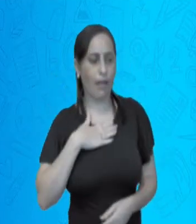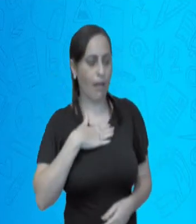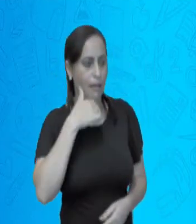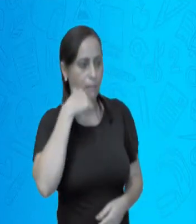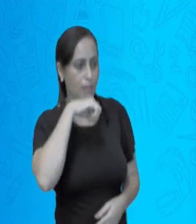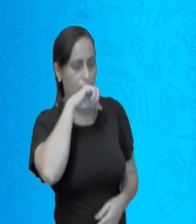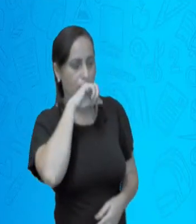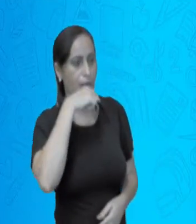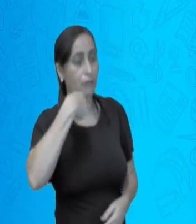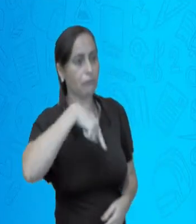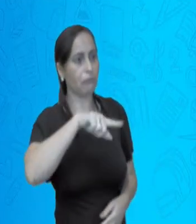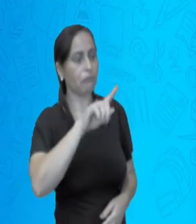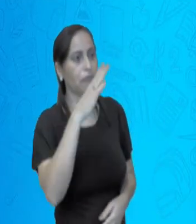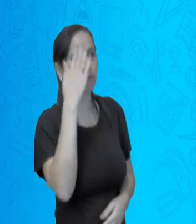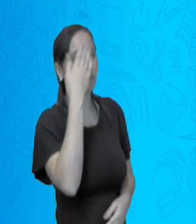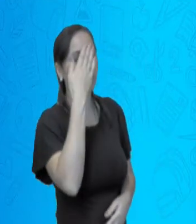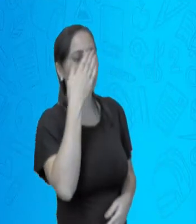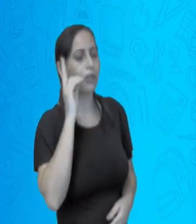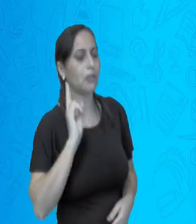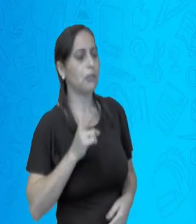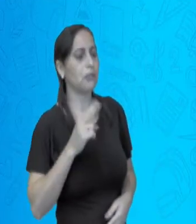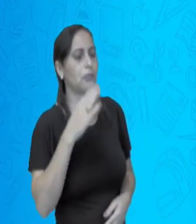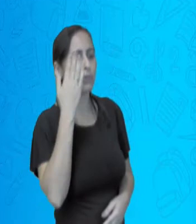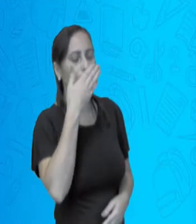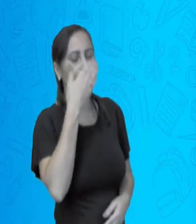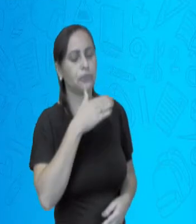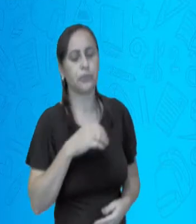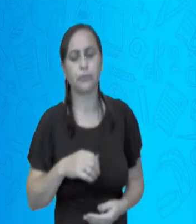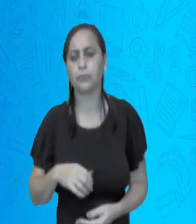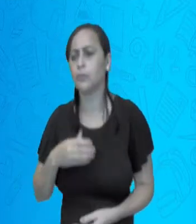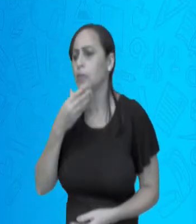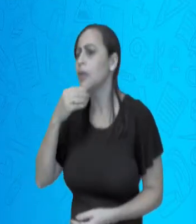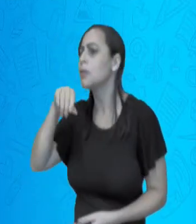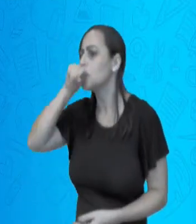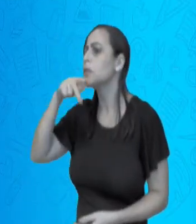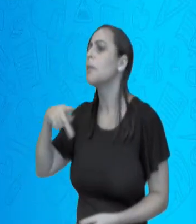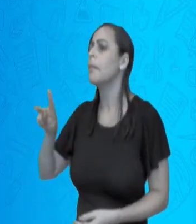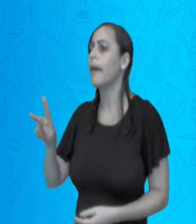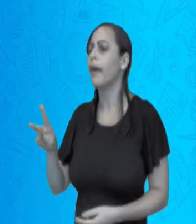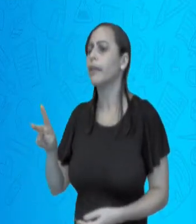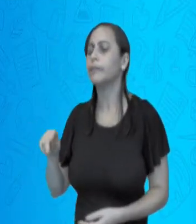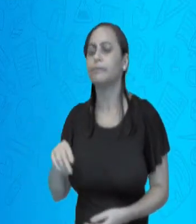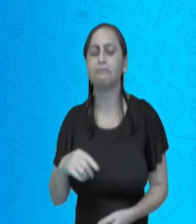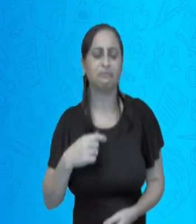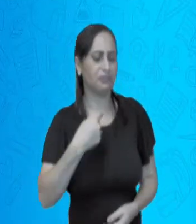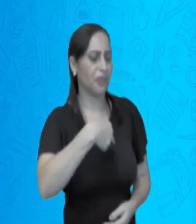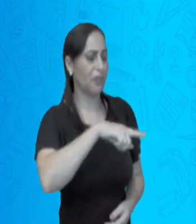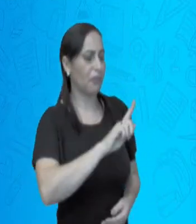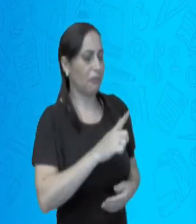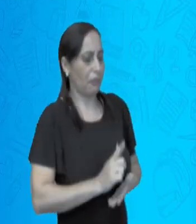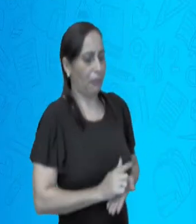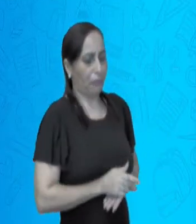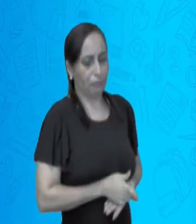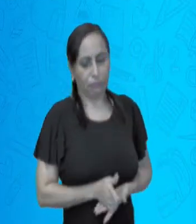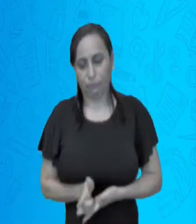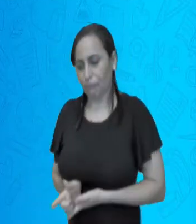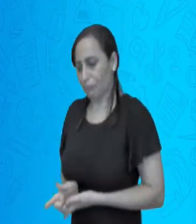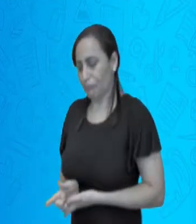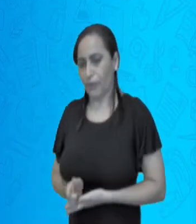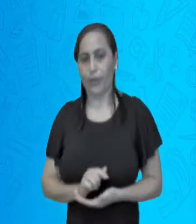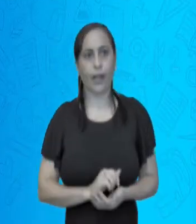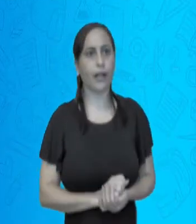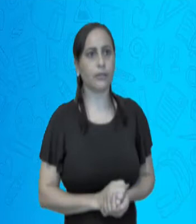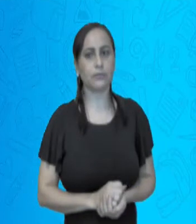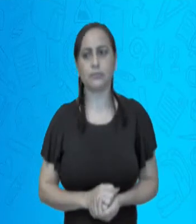E o seu pai? Ah, meu pai foi mijar para trás. E o seu irmão? Meu irmão foi beber